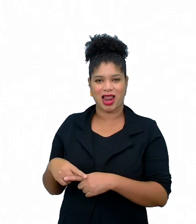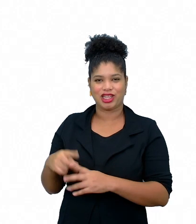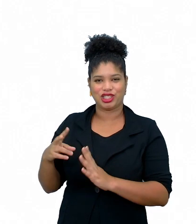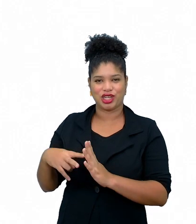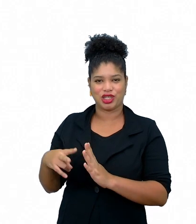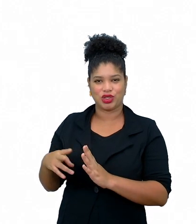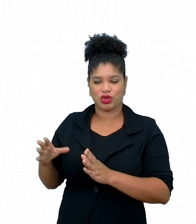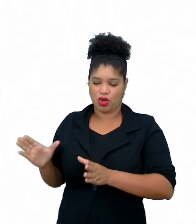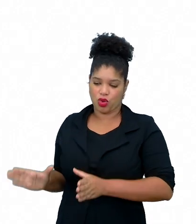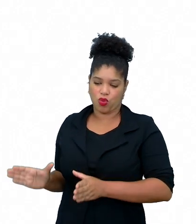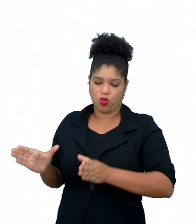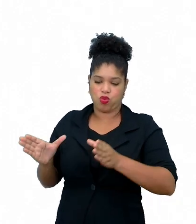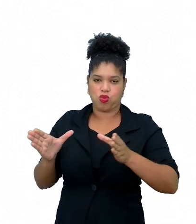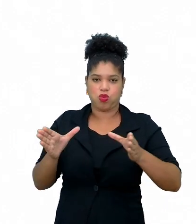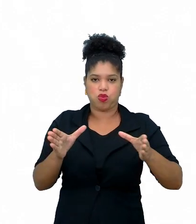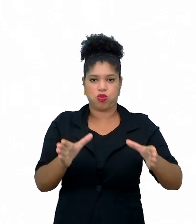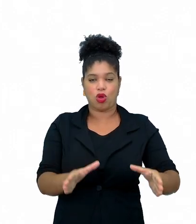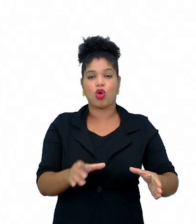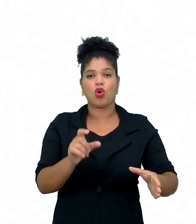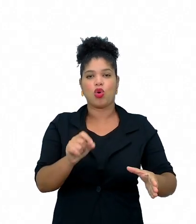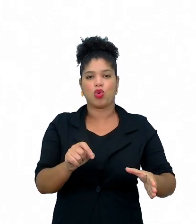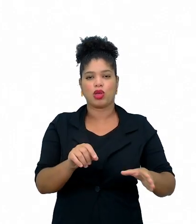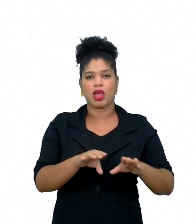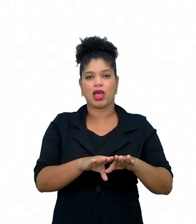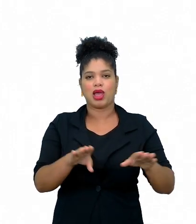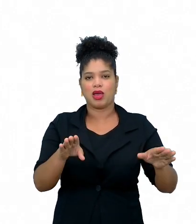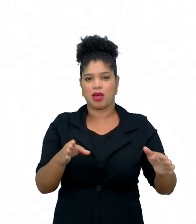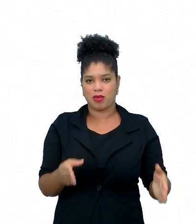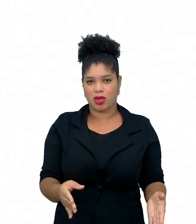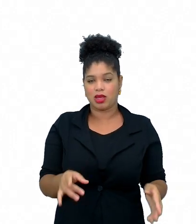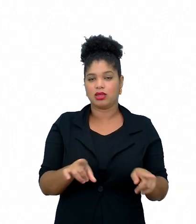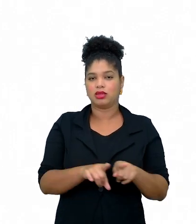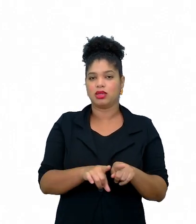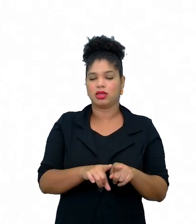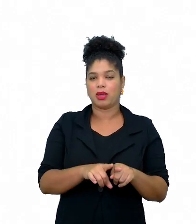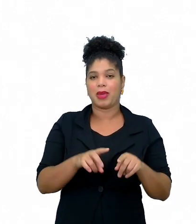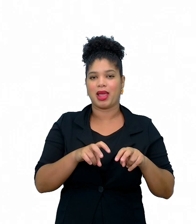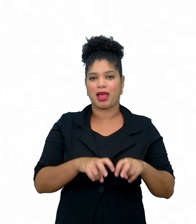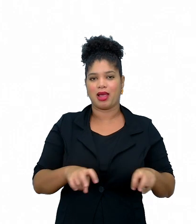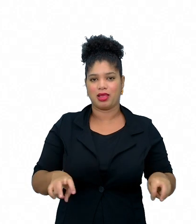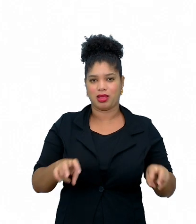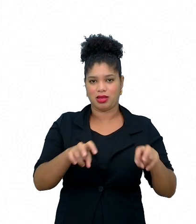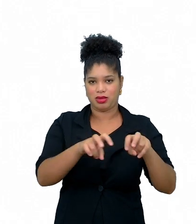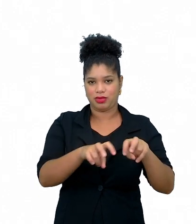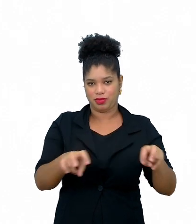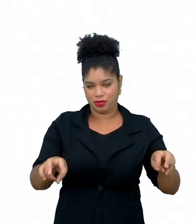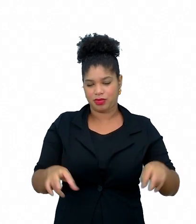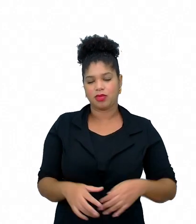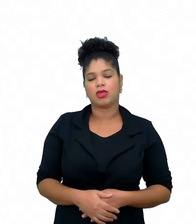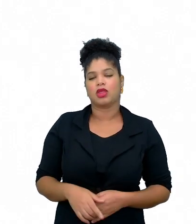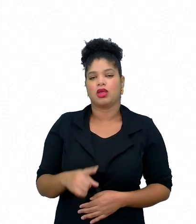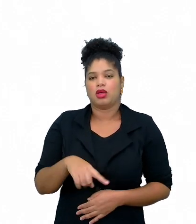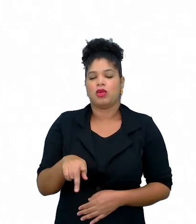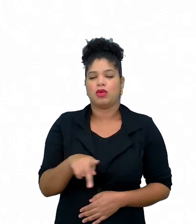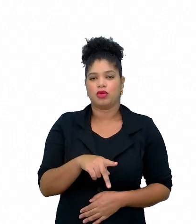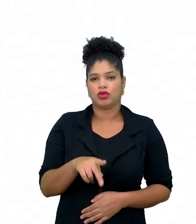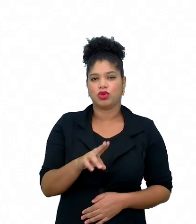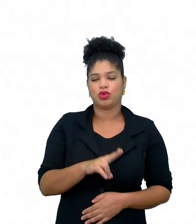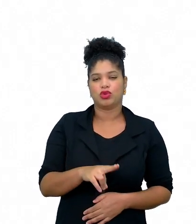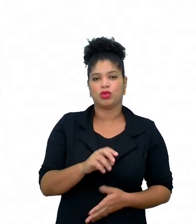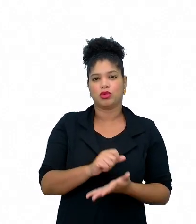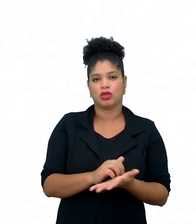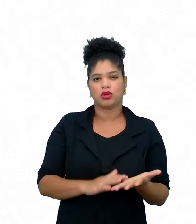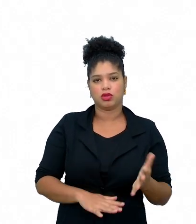foram montadas praticamente duas salas abertas, né, então, os professores usam tanto para fazer as atividades deles,